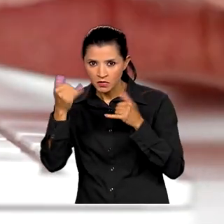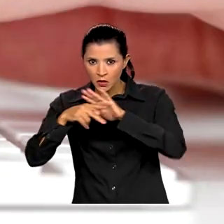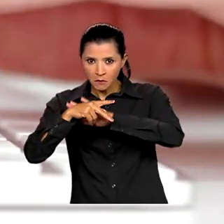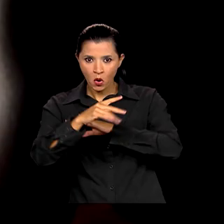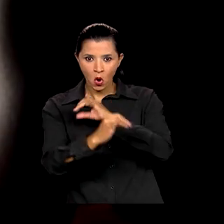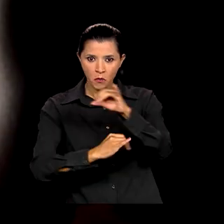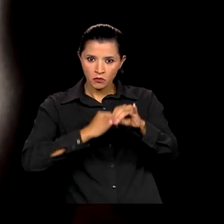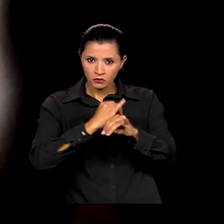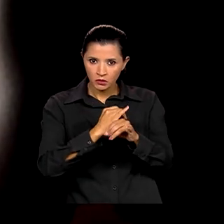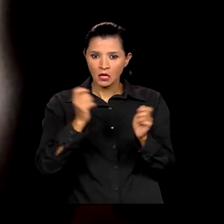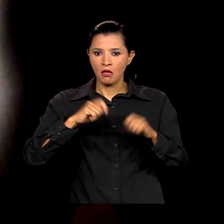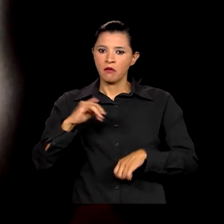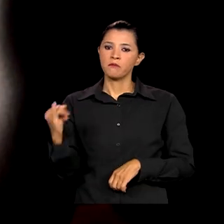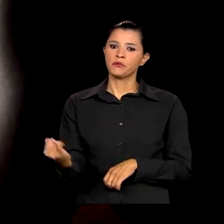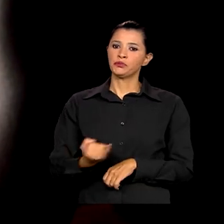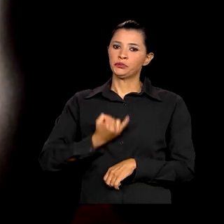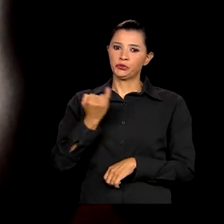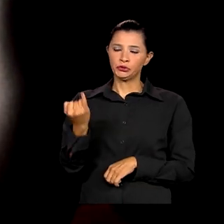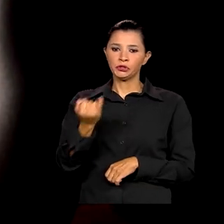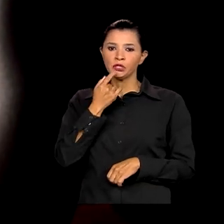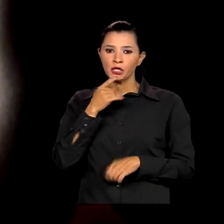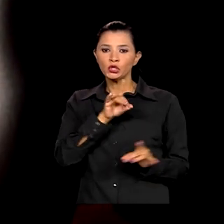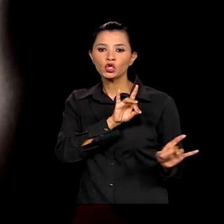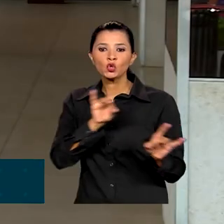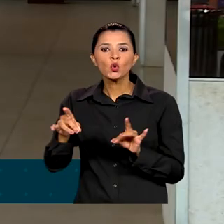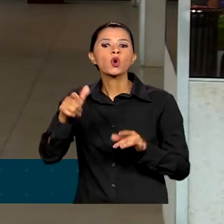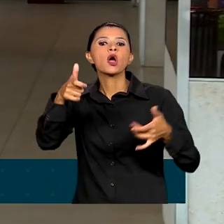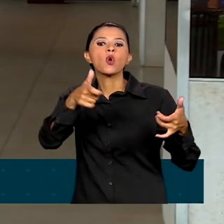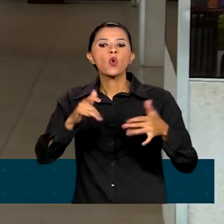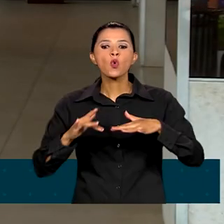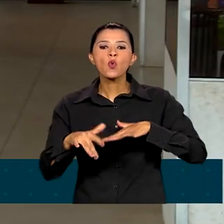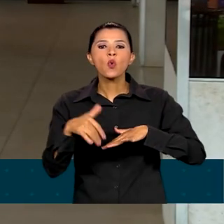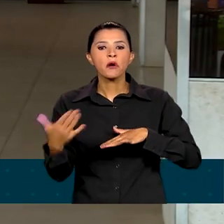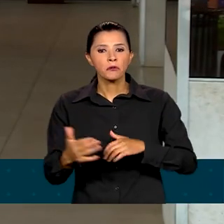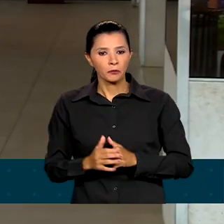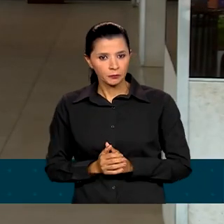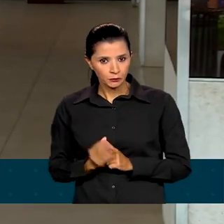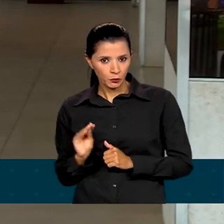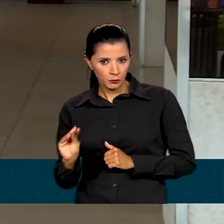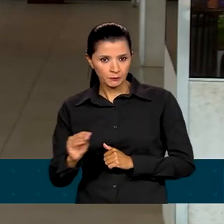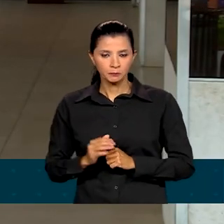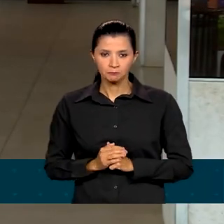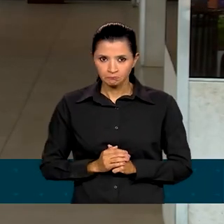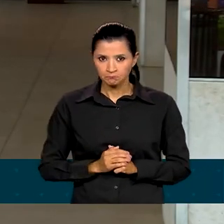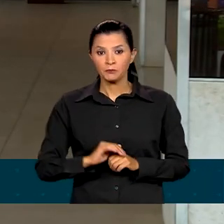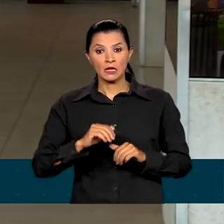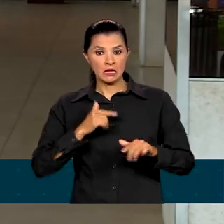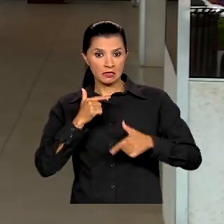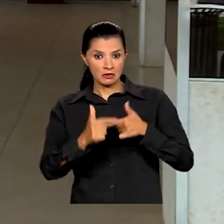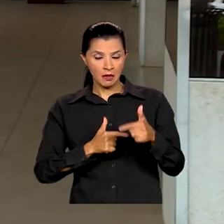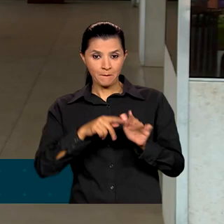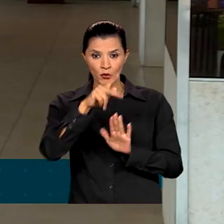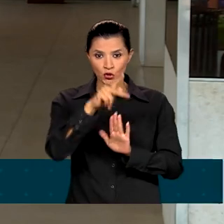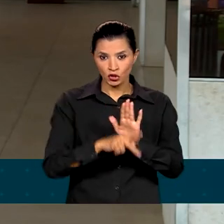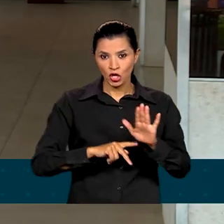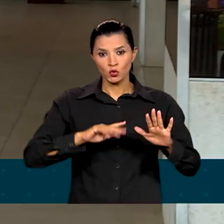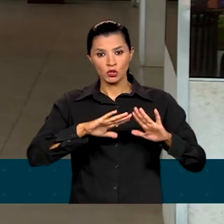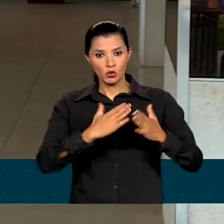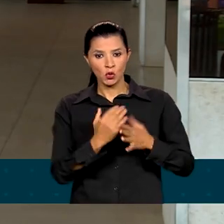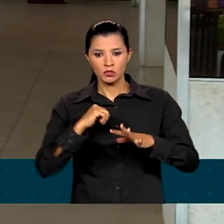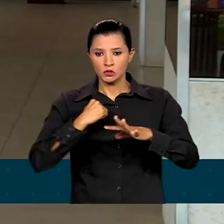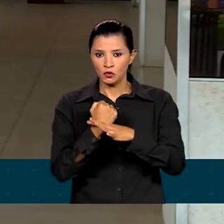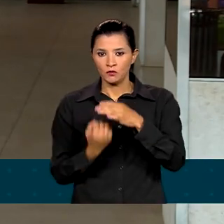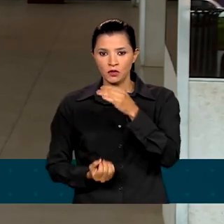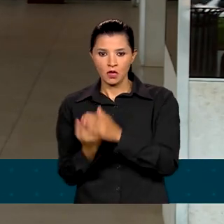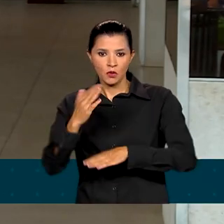da internet, é importante citar a mídia social. A Operação Escola Segura foi criada pelo presidente Lula após